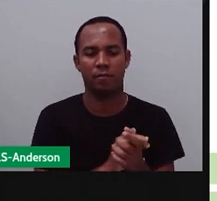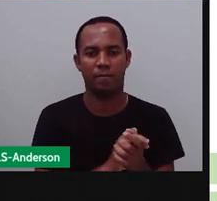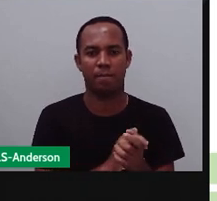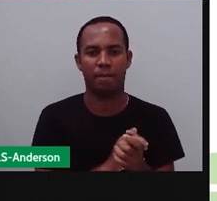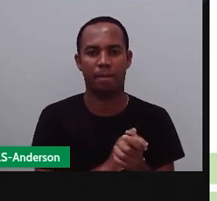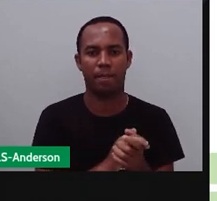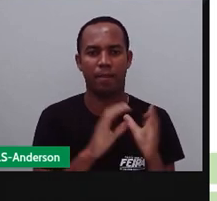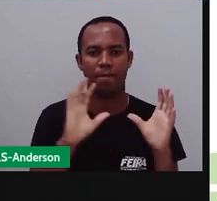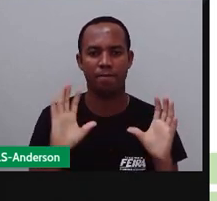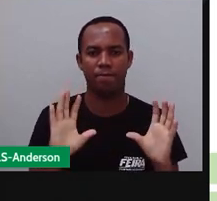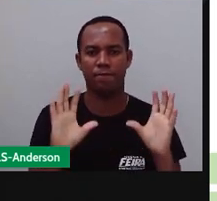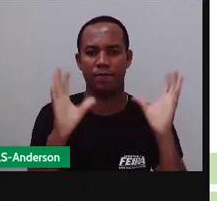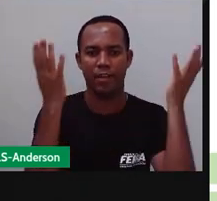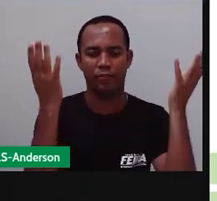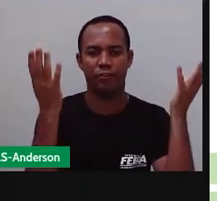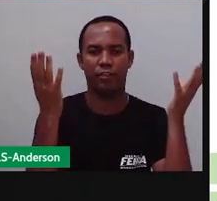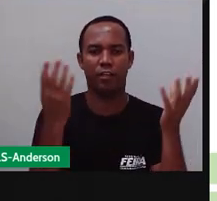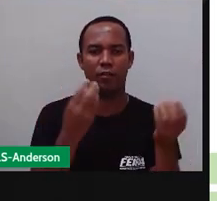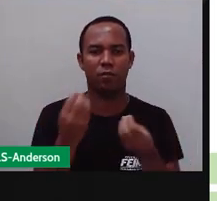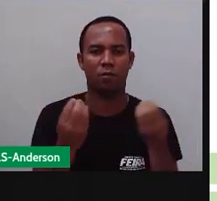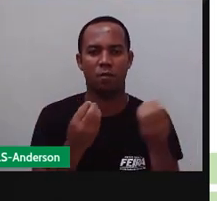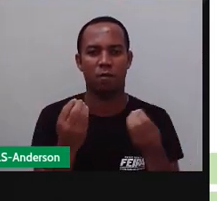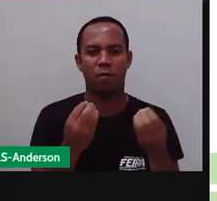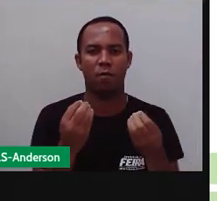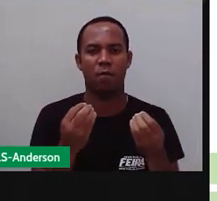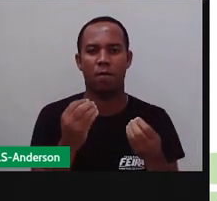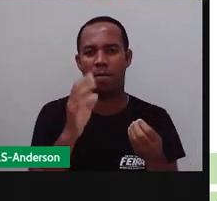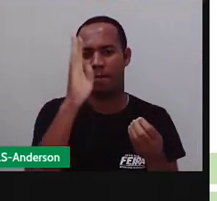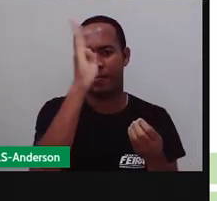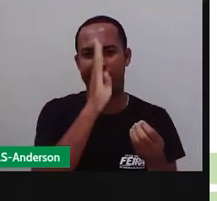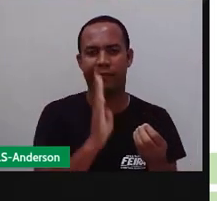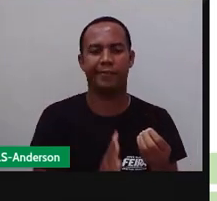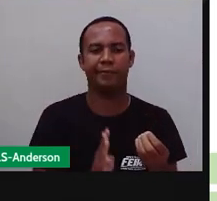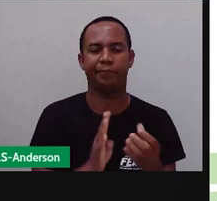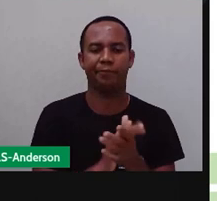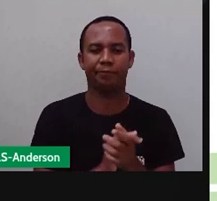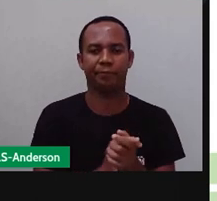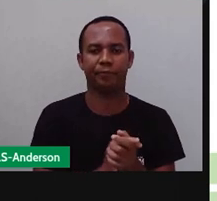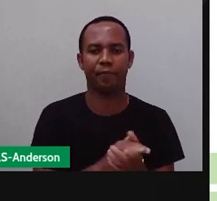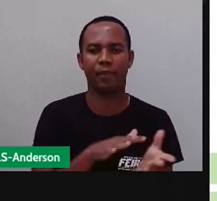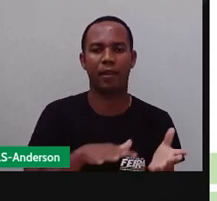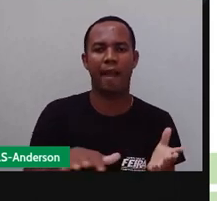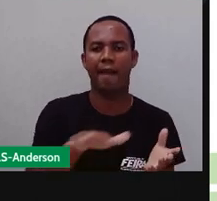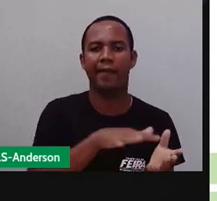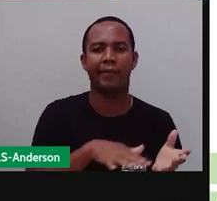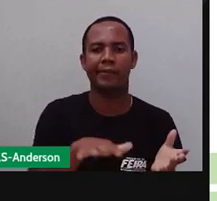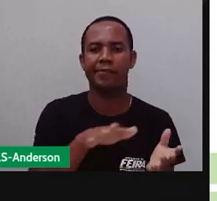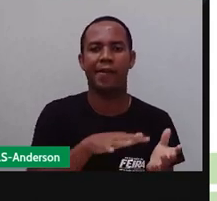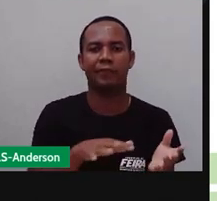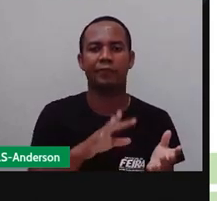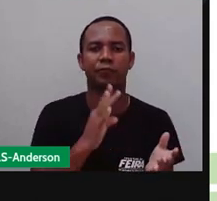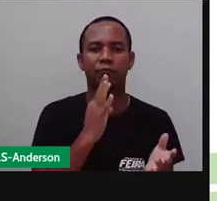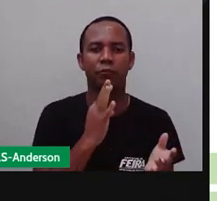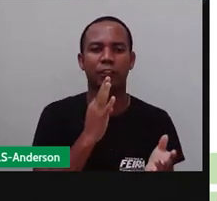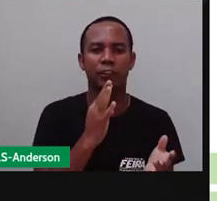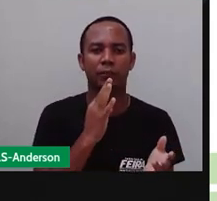populares e tradicionais do Brasil. Nossa área de conhecimento interdisciplinar,